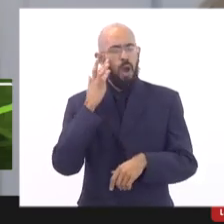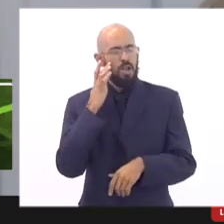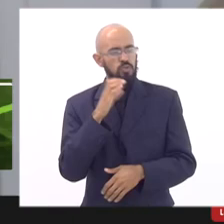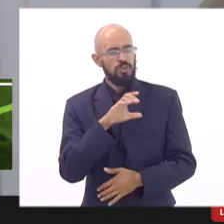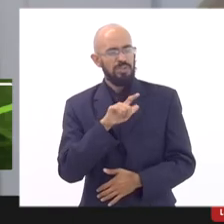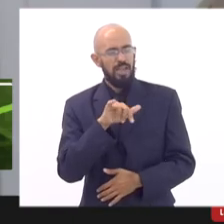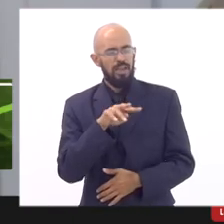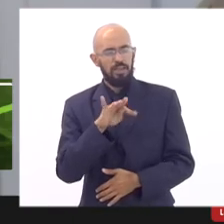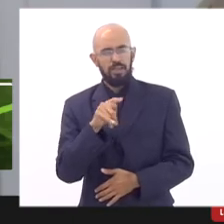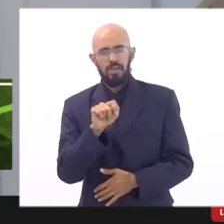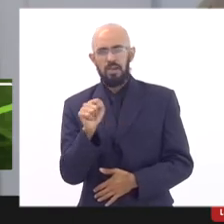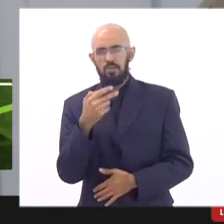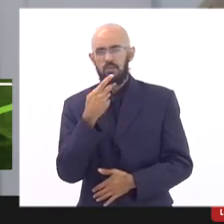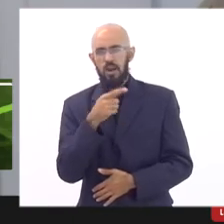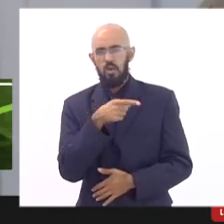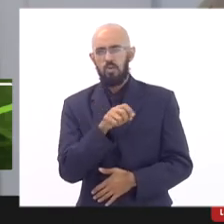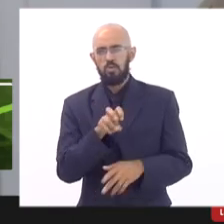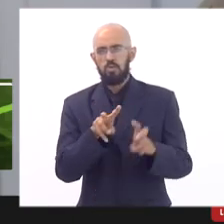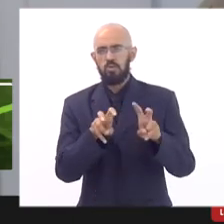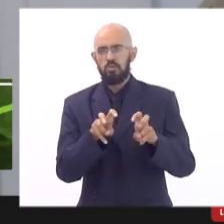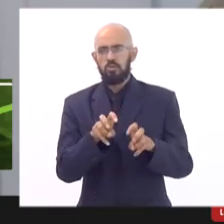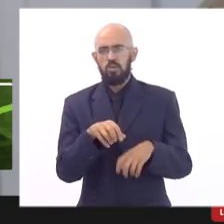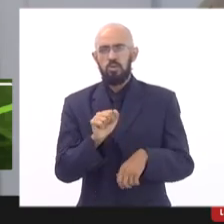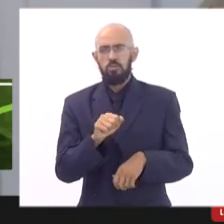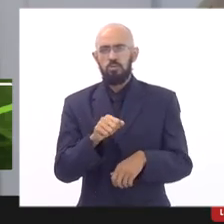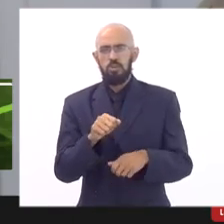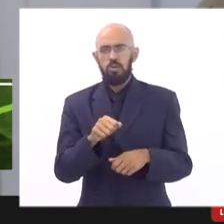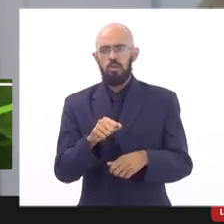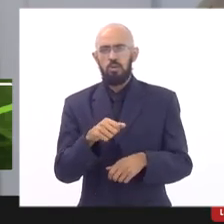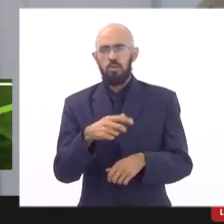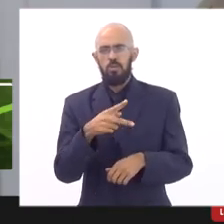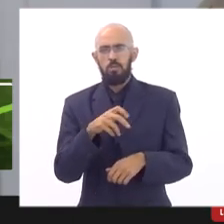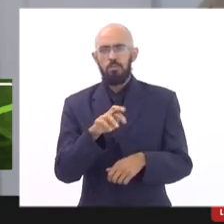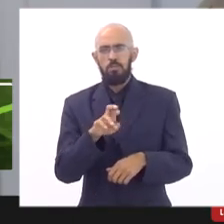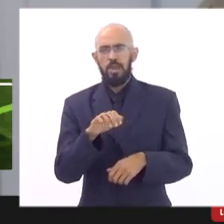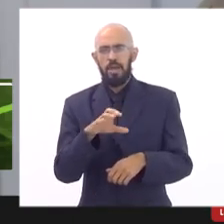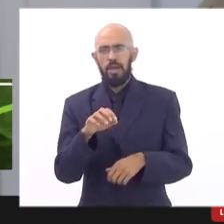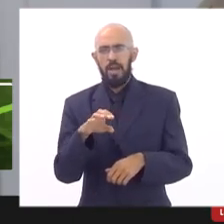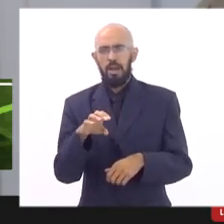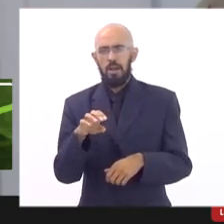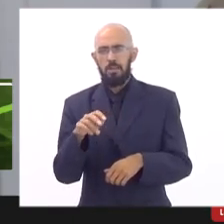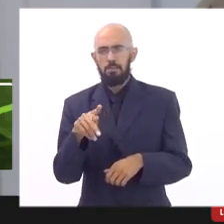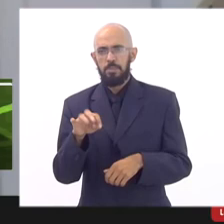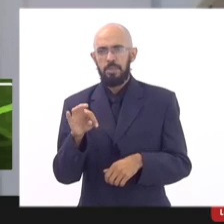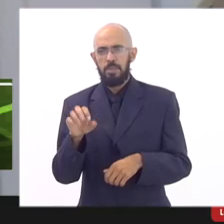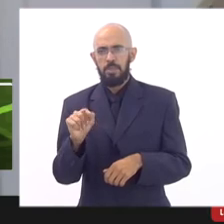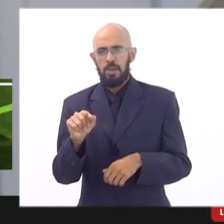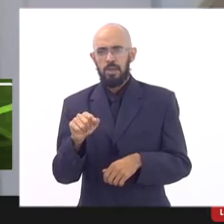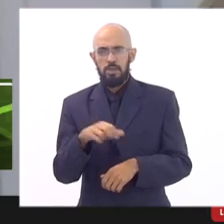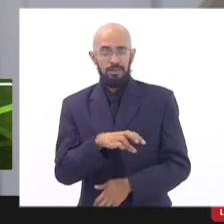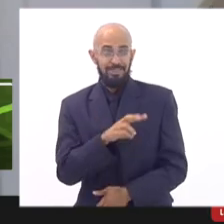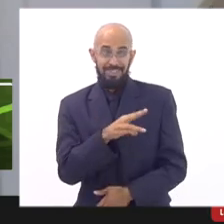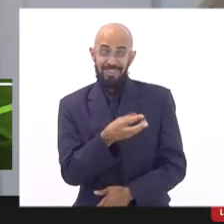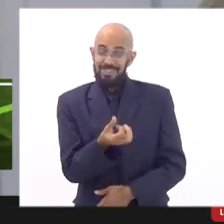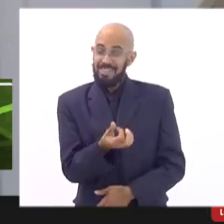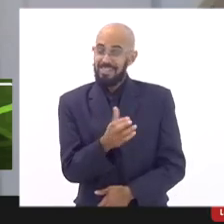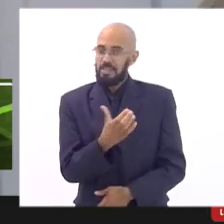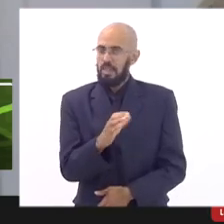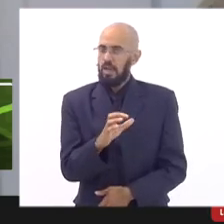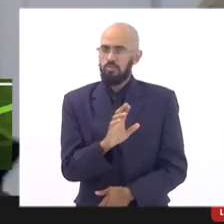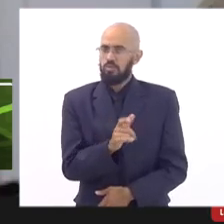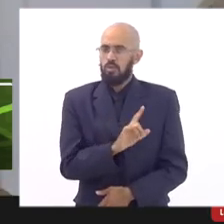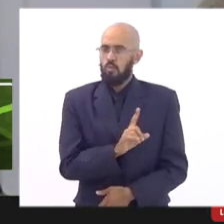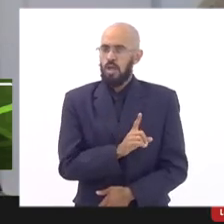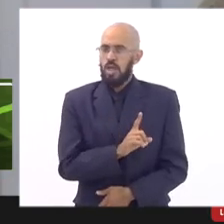não sei que falou sobre o per capita hoje o nosso per capita não é 36 centais já há um tempo ele não é 36 centavos